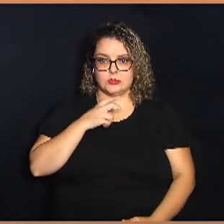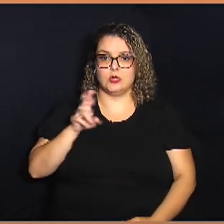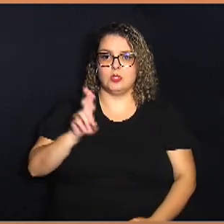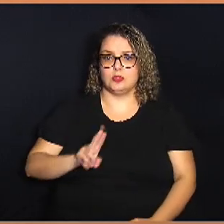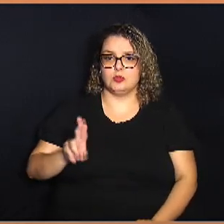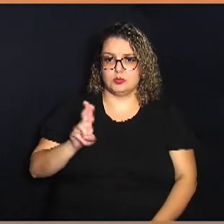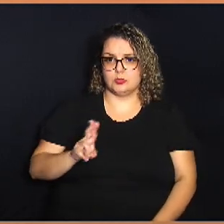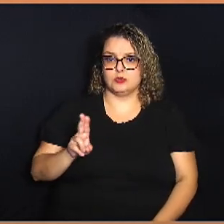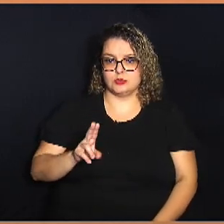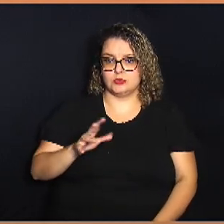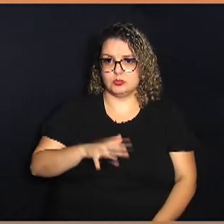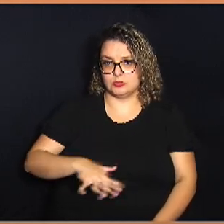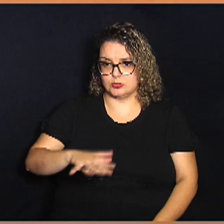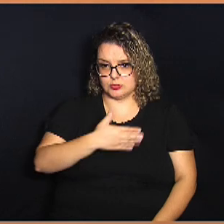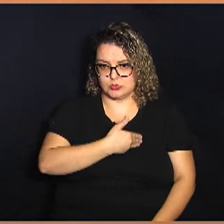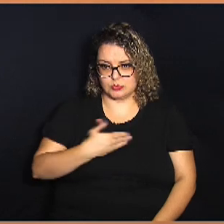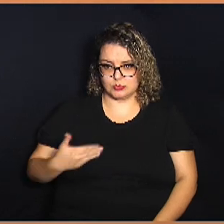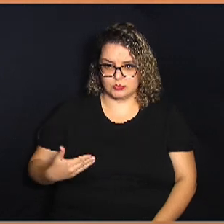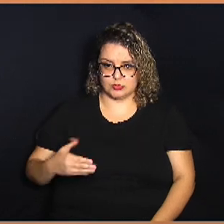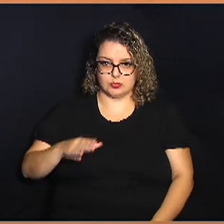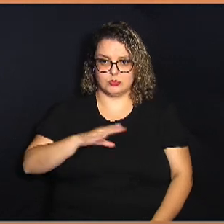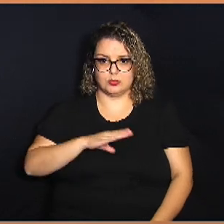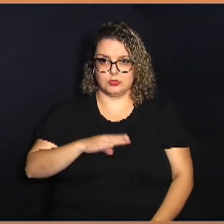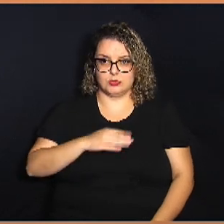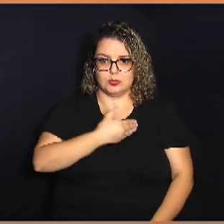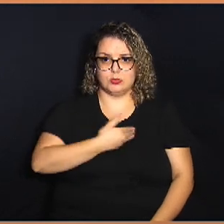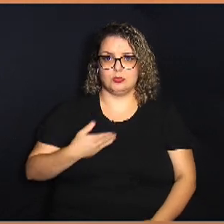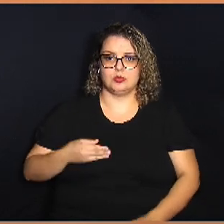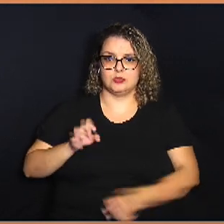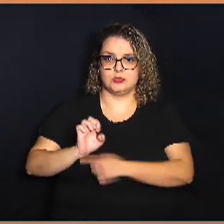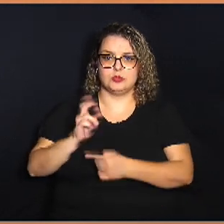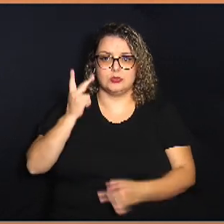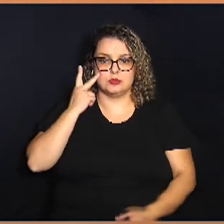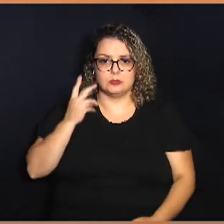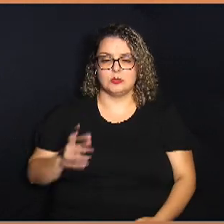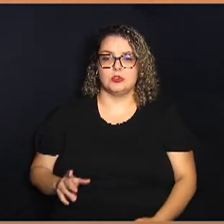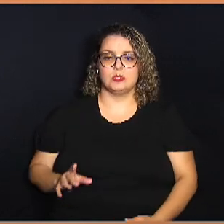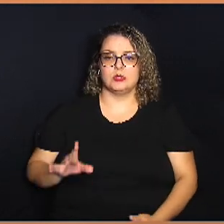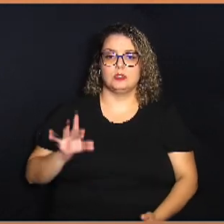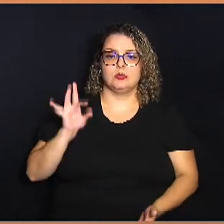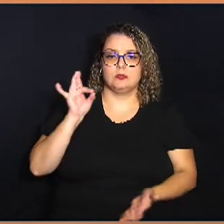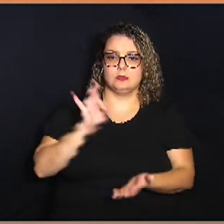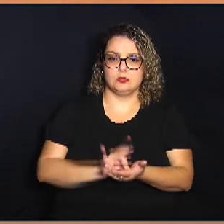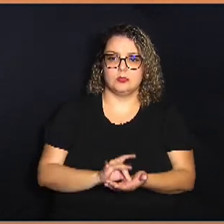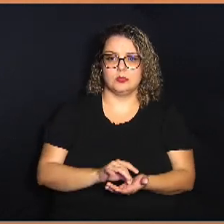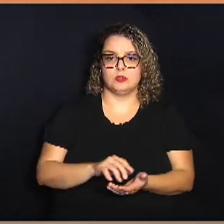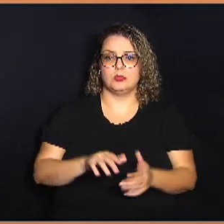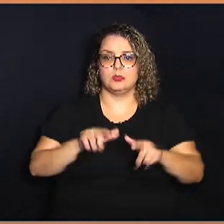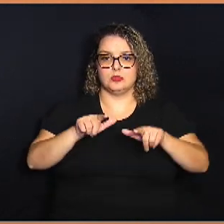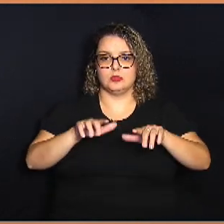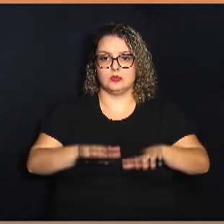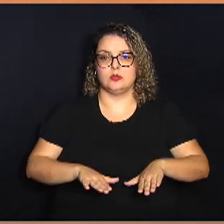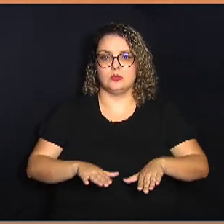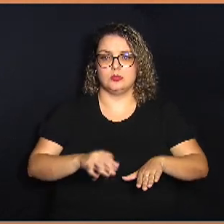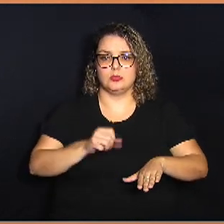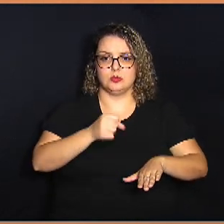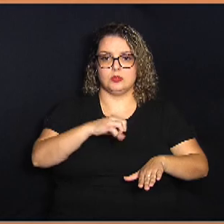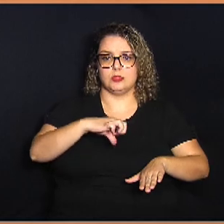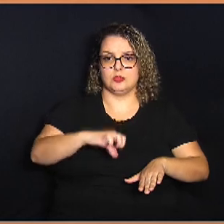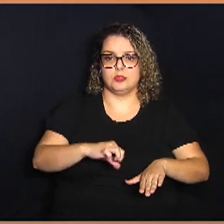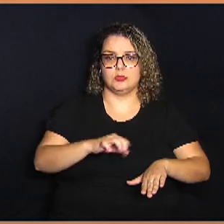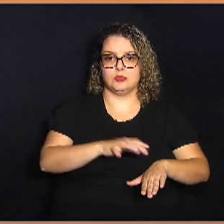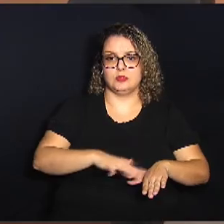de áreas públicas municipais ao governo do estado de São Paulo para regularização das instalações do 8º e 9º distritos